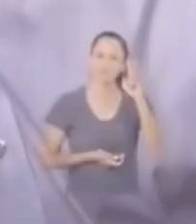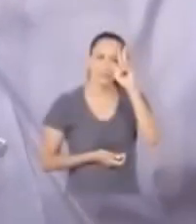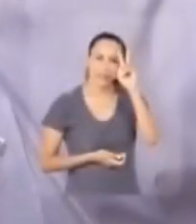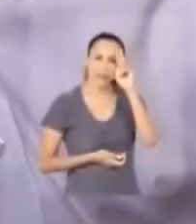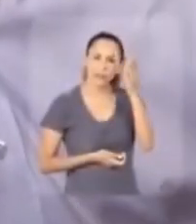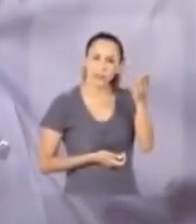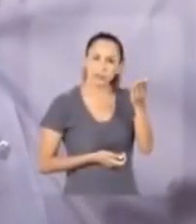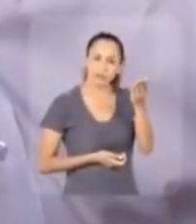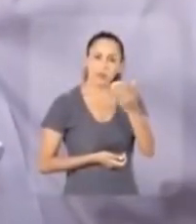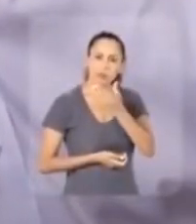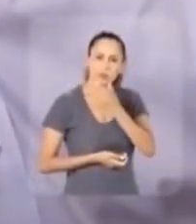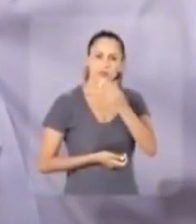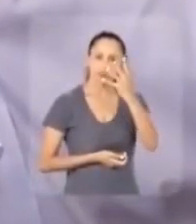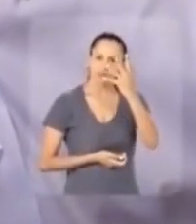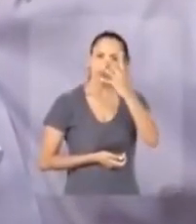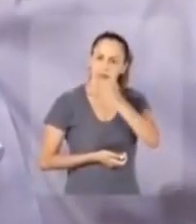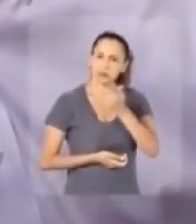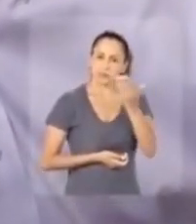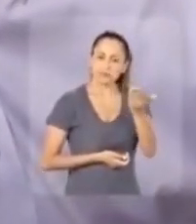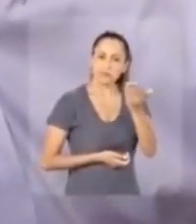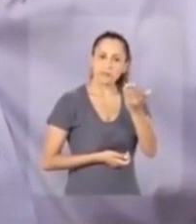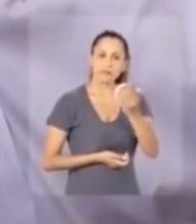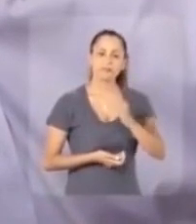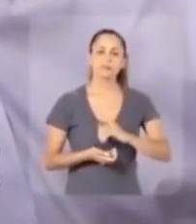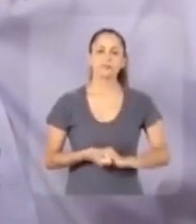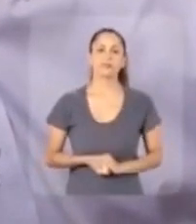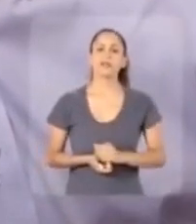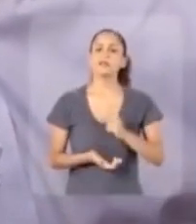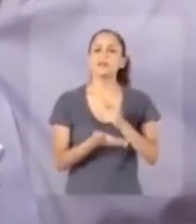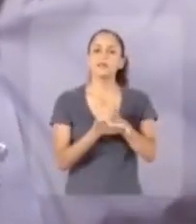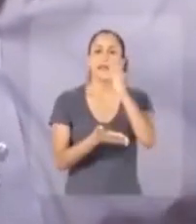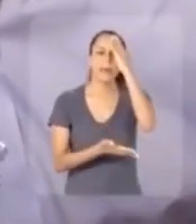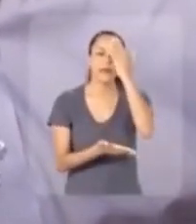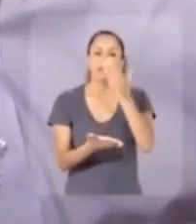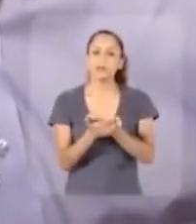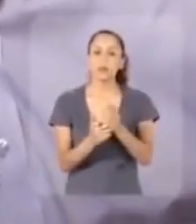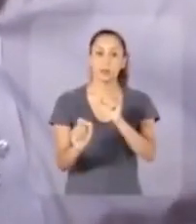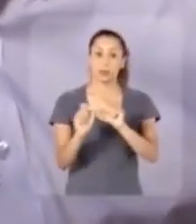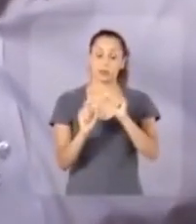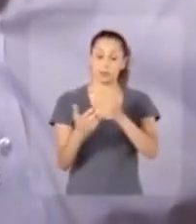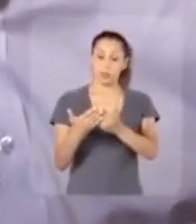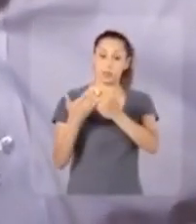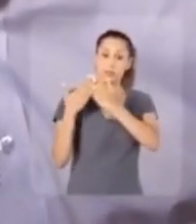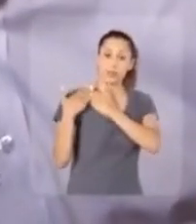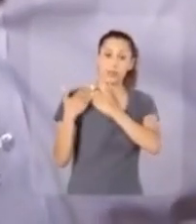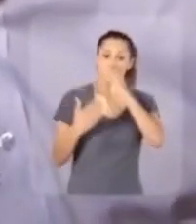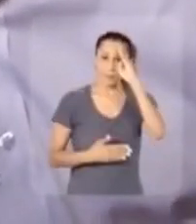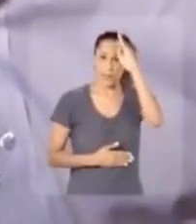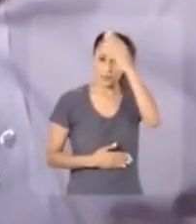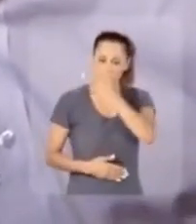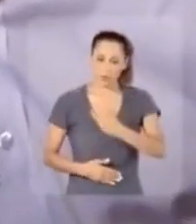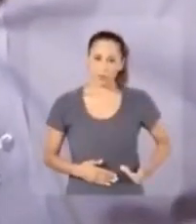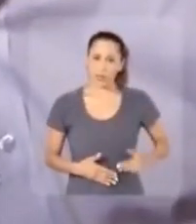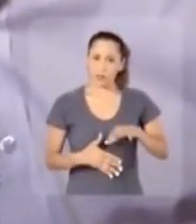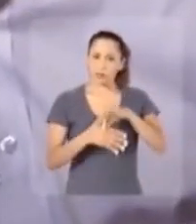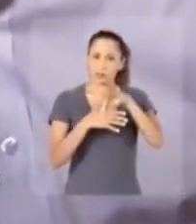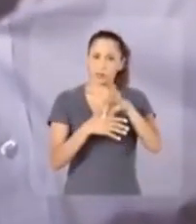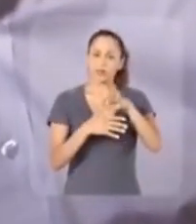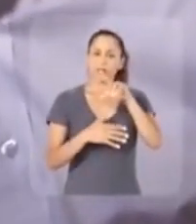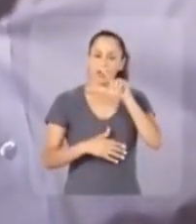Como é bonita essa história do Chef Brown. Sempre acreditei que essa é a principal função de um governante.